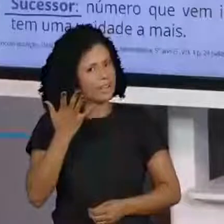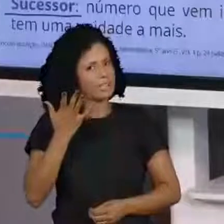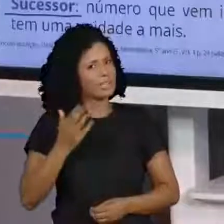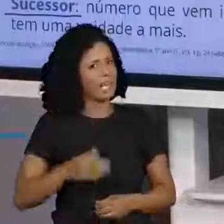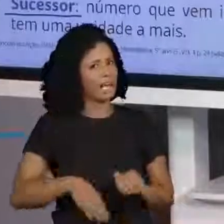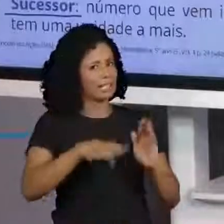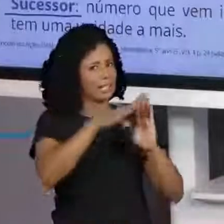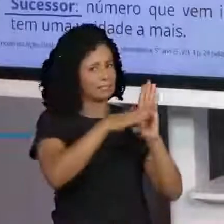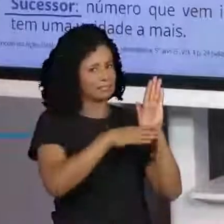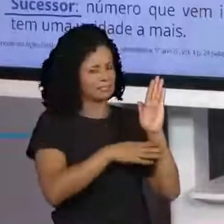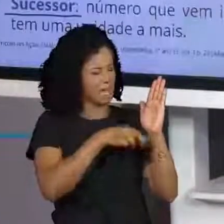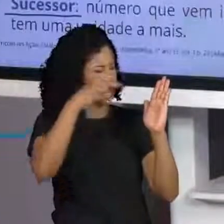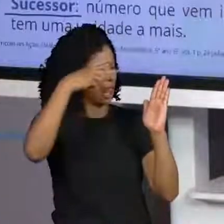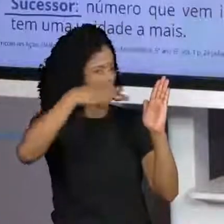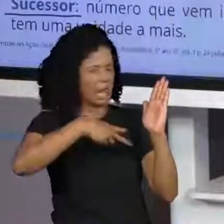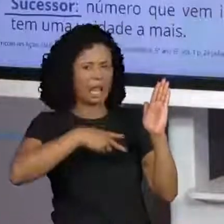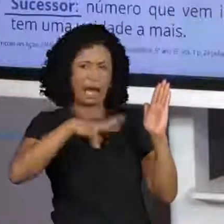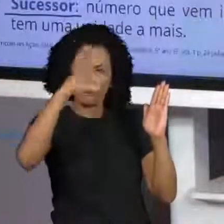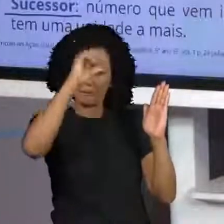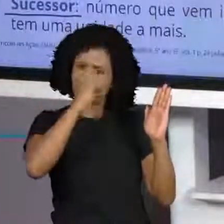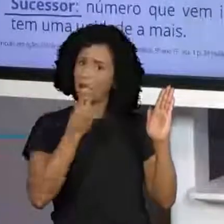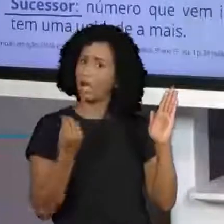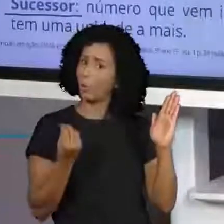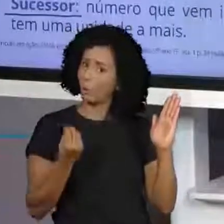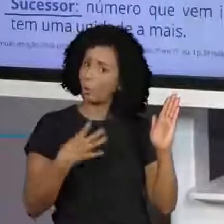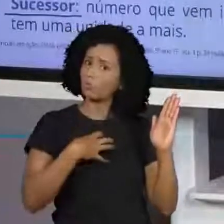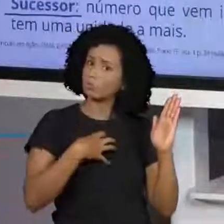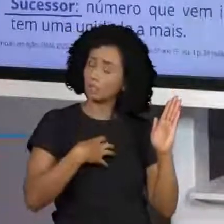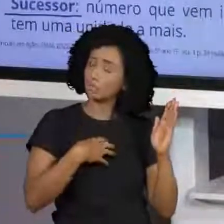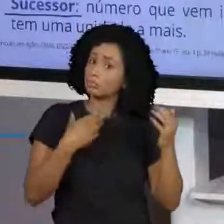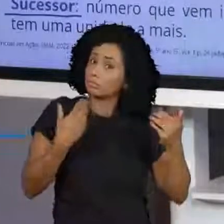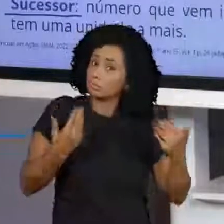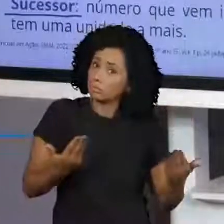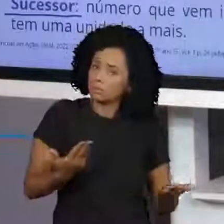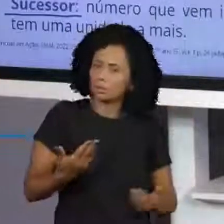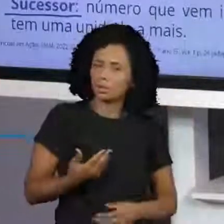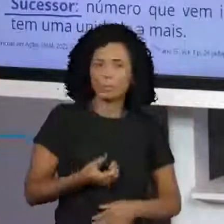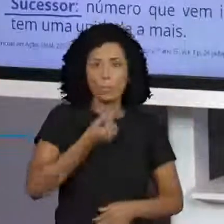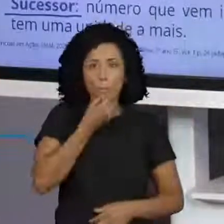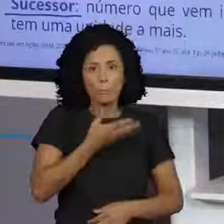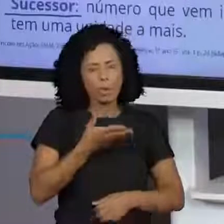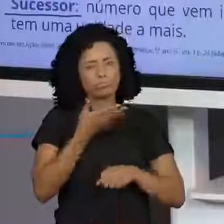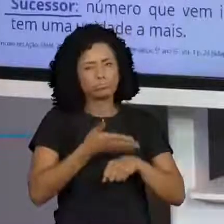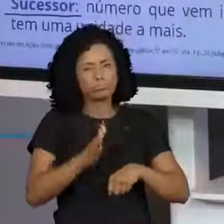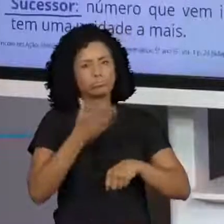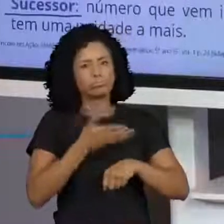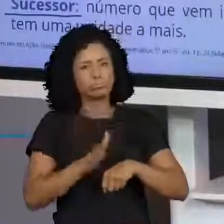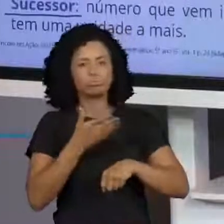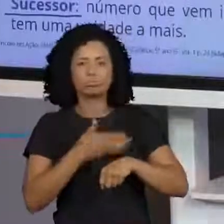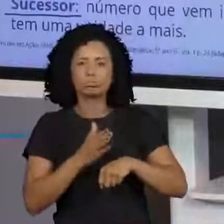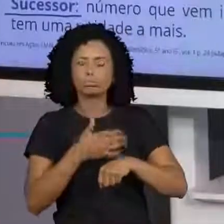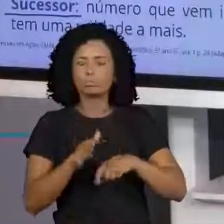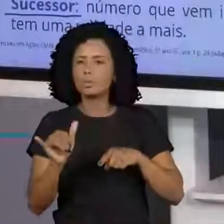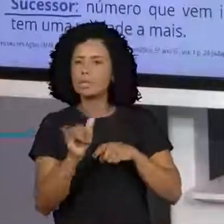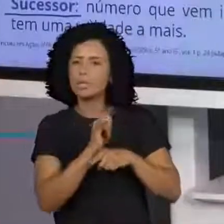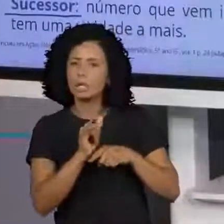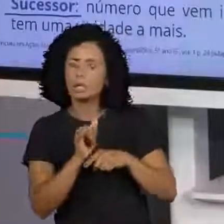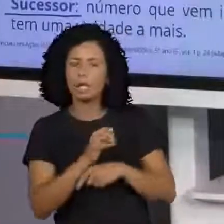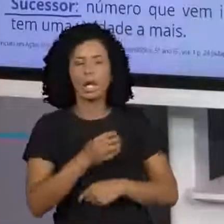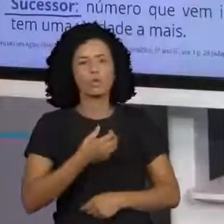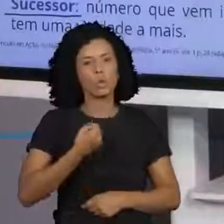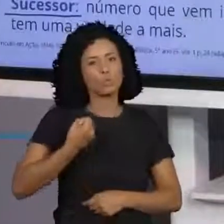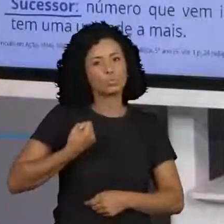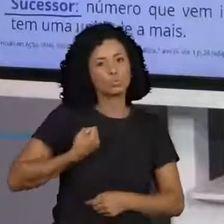Estudando aí com o Malbataã, o princípio da contagem, a função do número aí na sua escola,